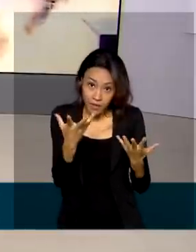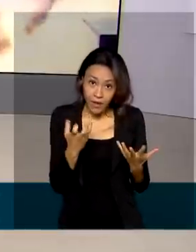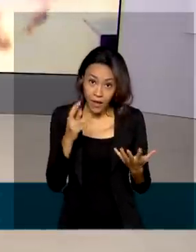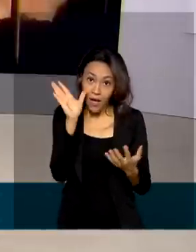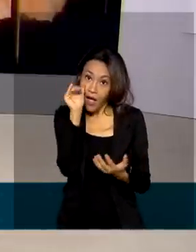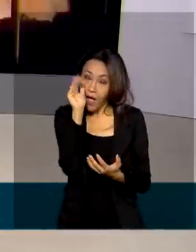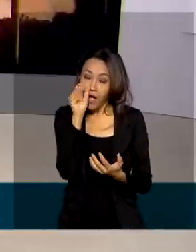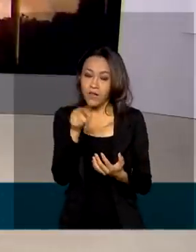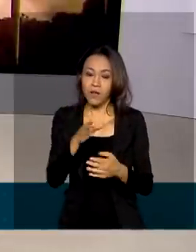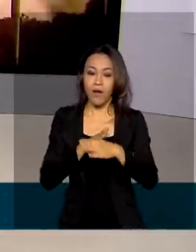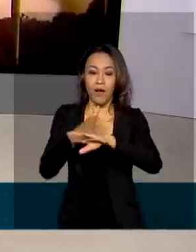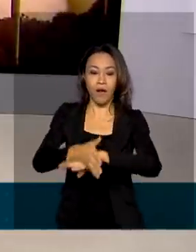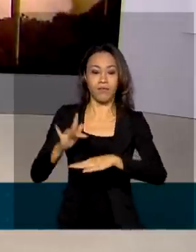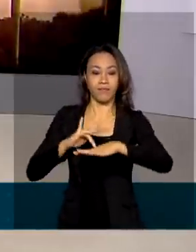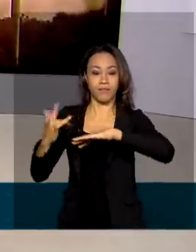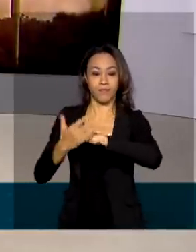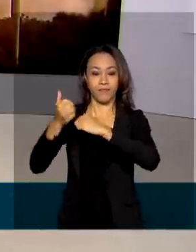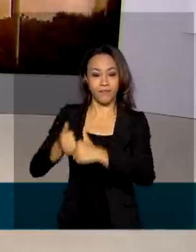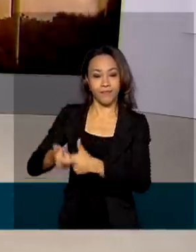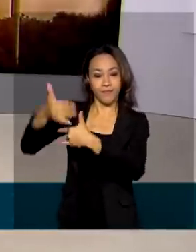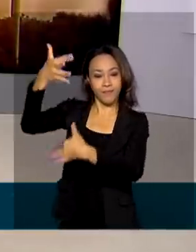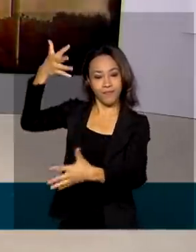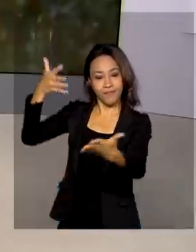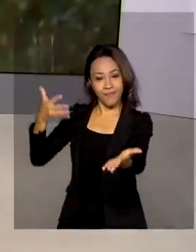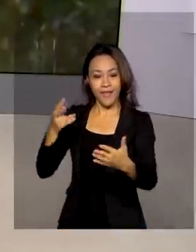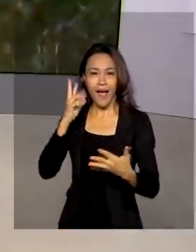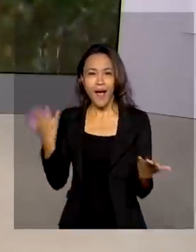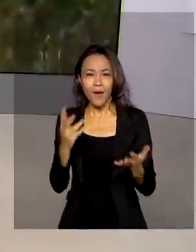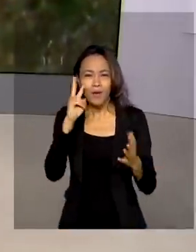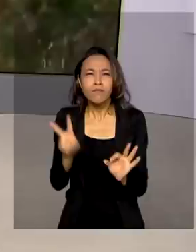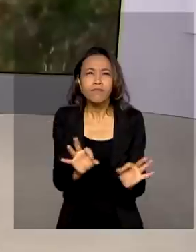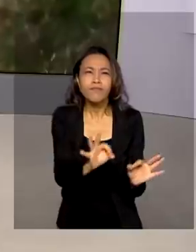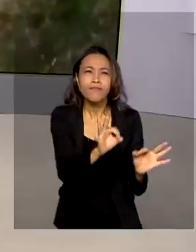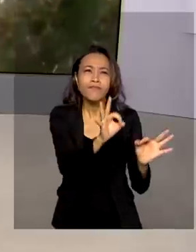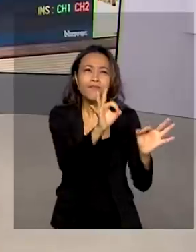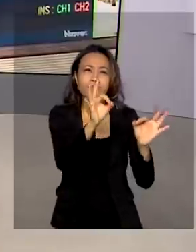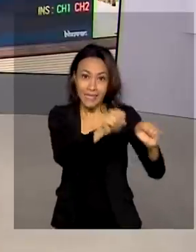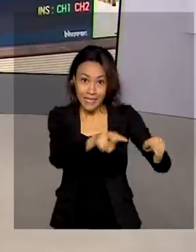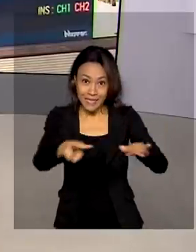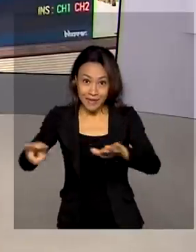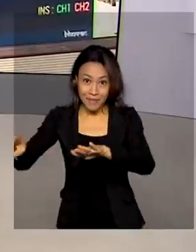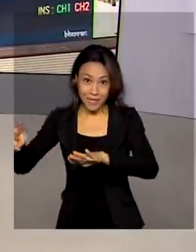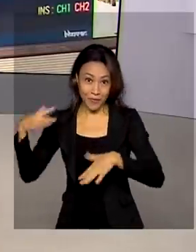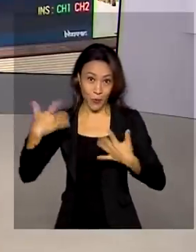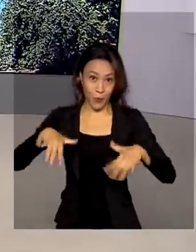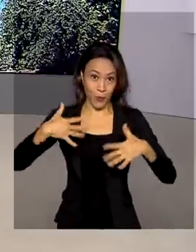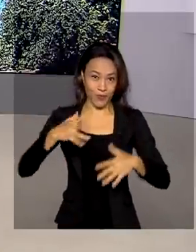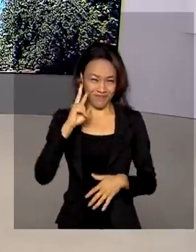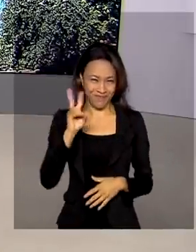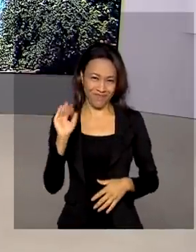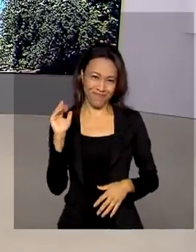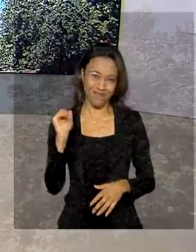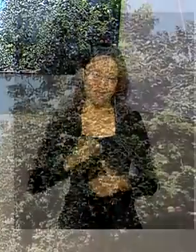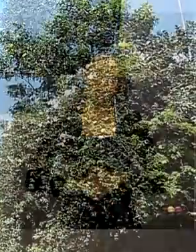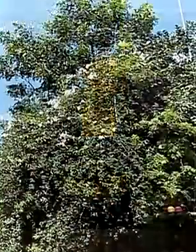acessar as nossas redes sociais. Fique com imagens que foram destaque esta semana. Até mais.